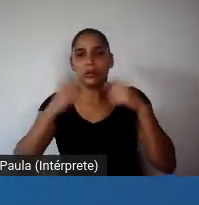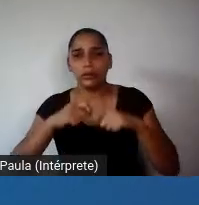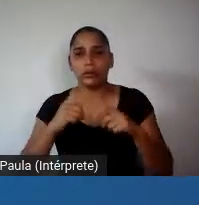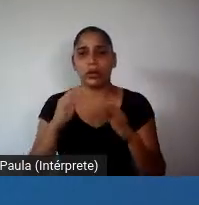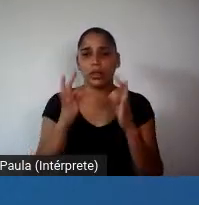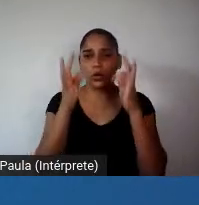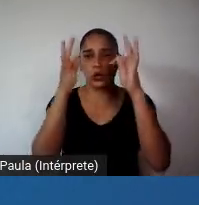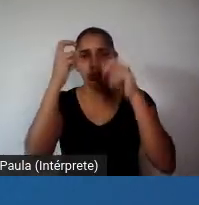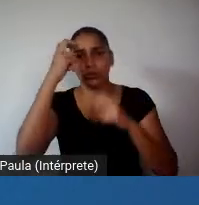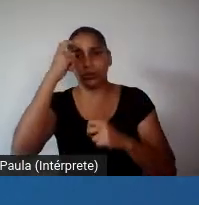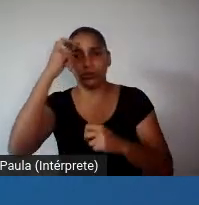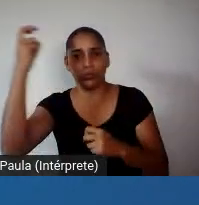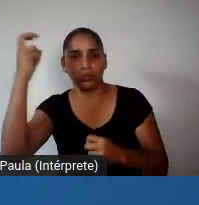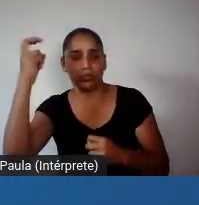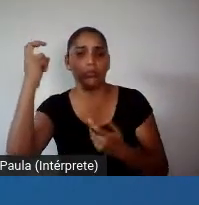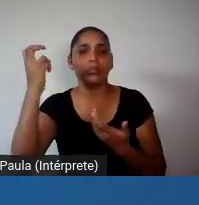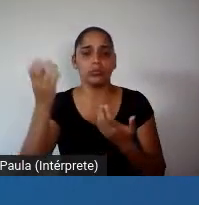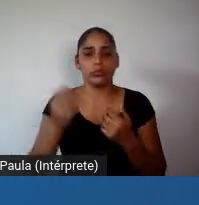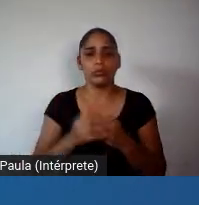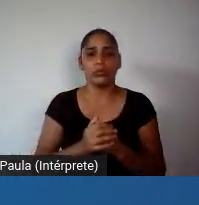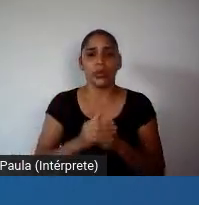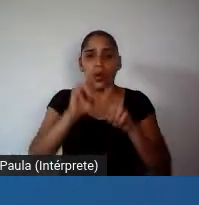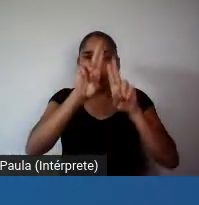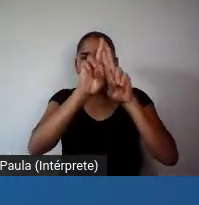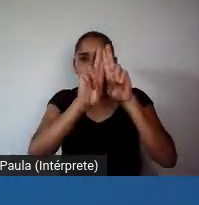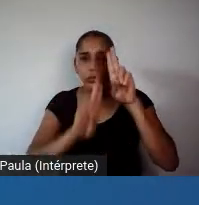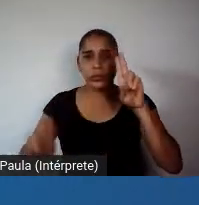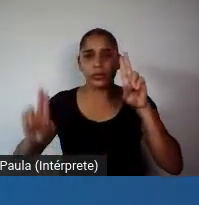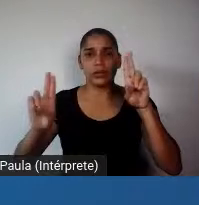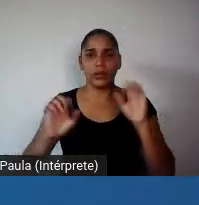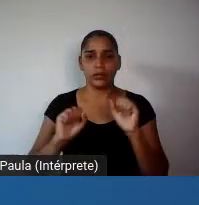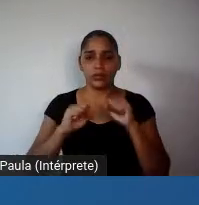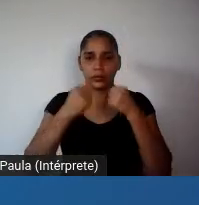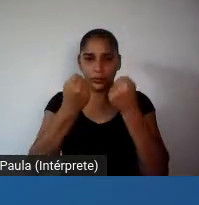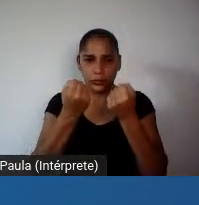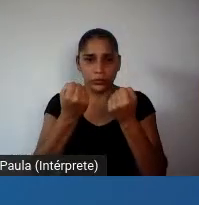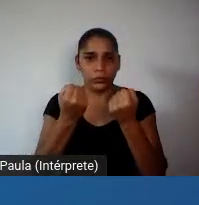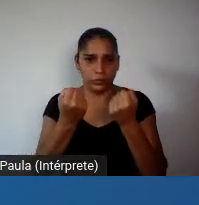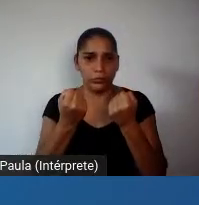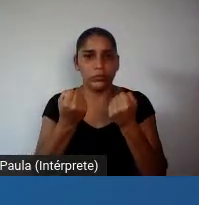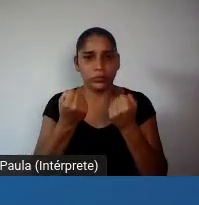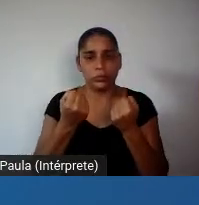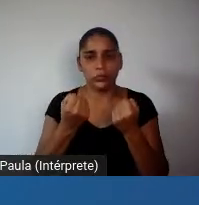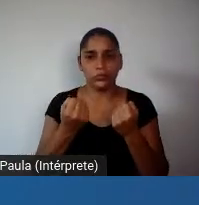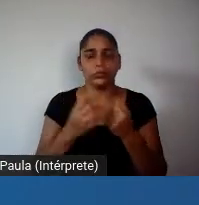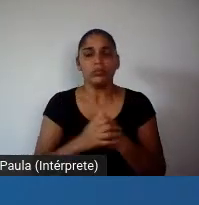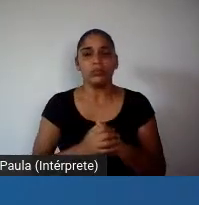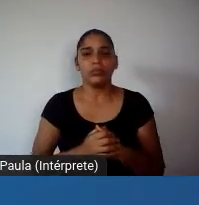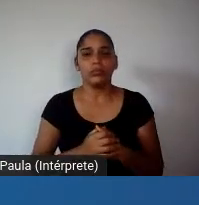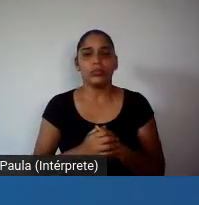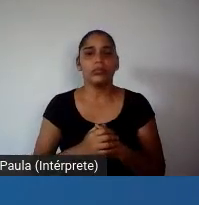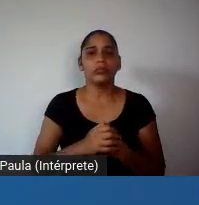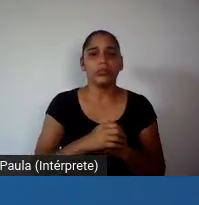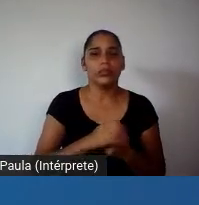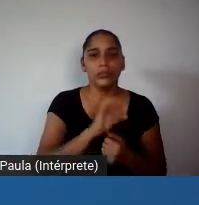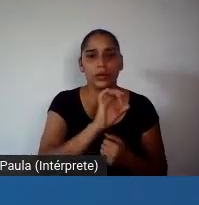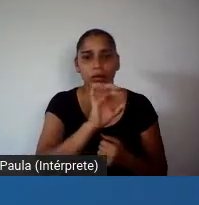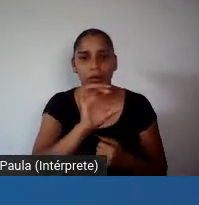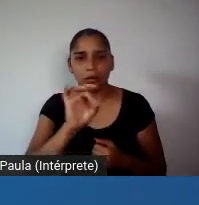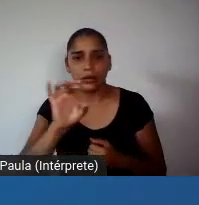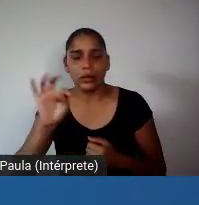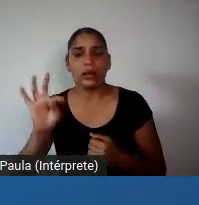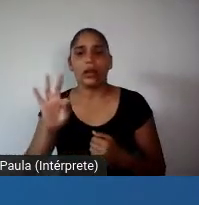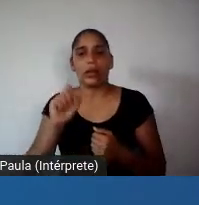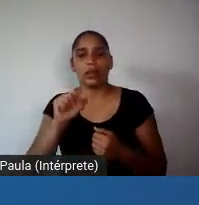conhecimento, da defesa da universidade, o capital é medido por uma variável síntese, que é a taxa de retorno, a taxa de